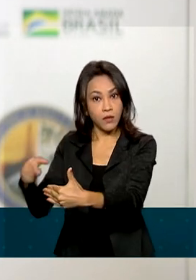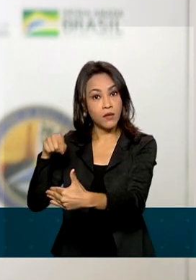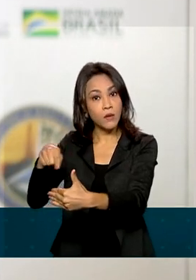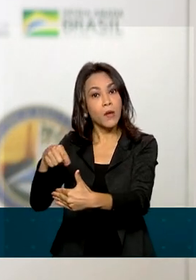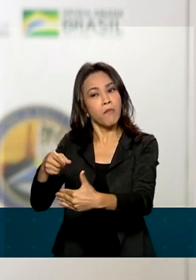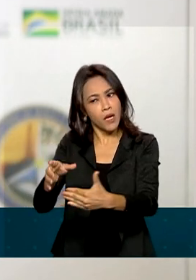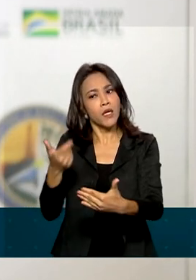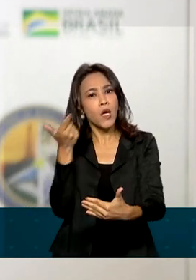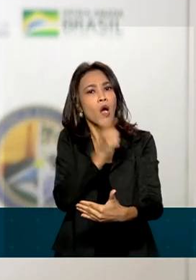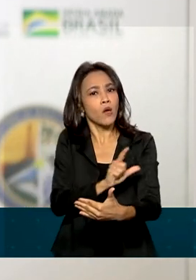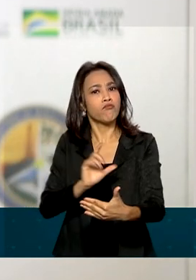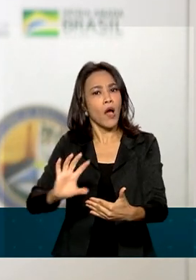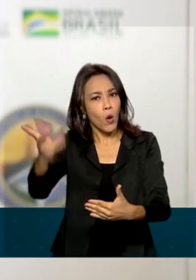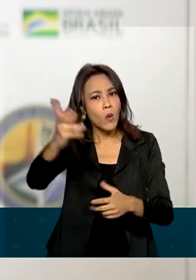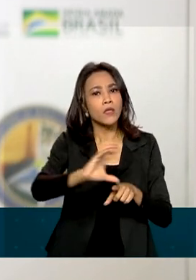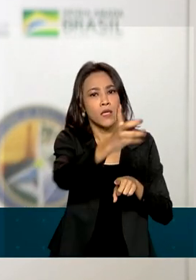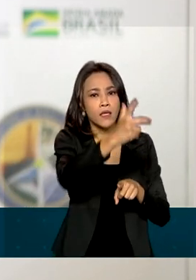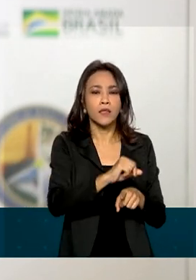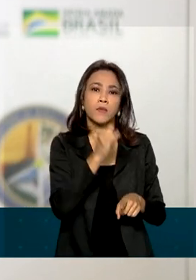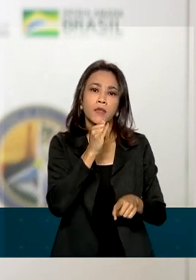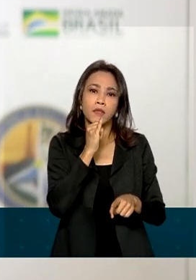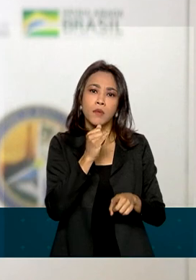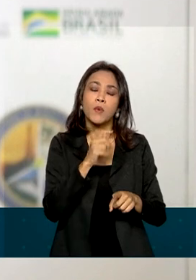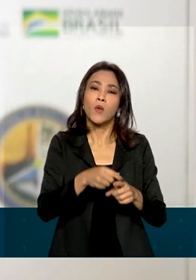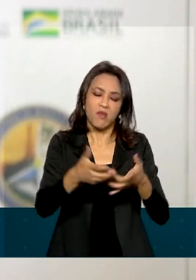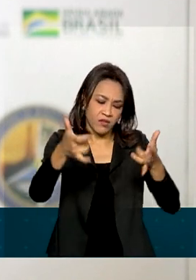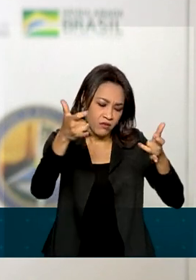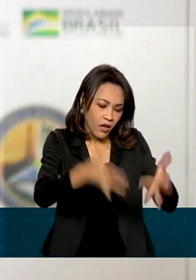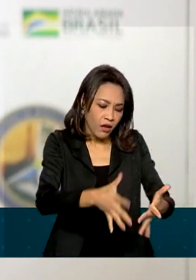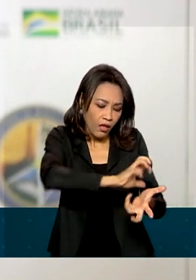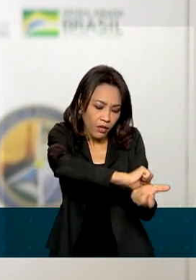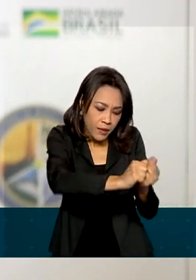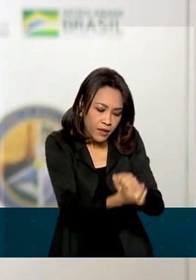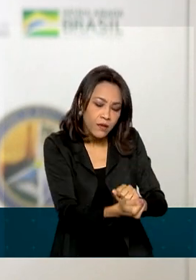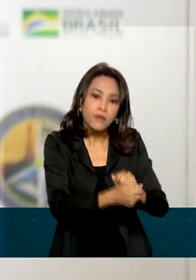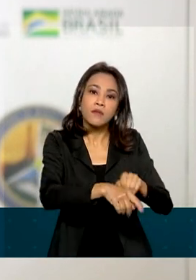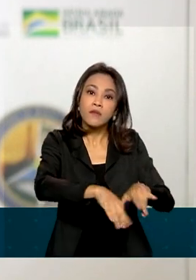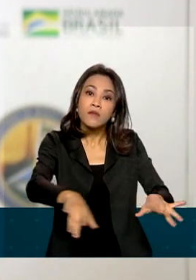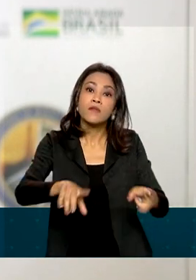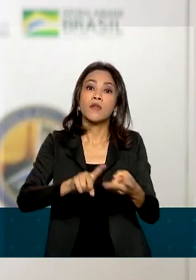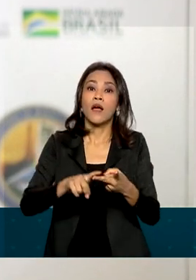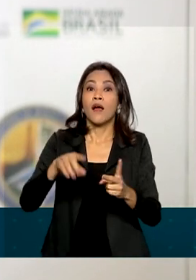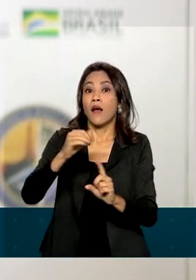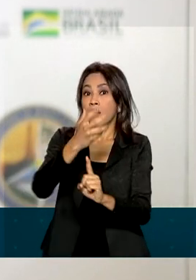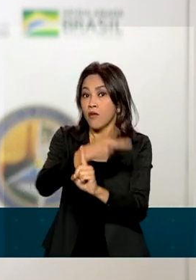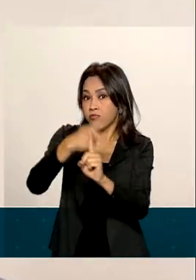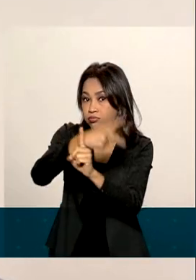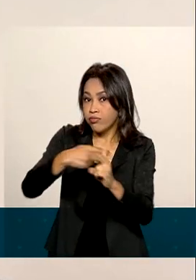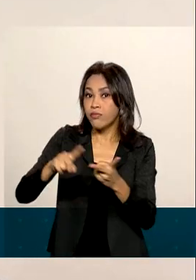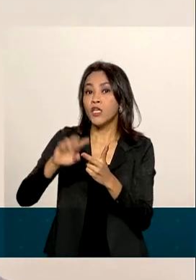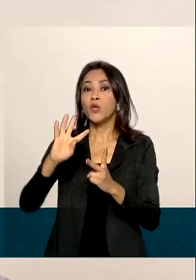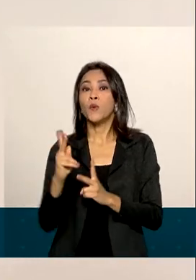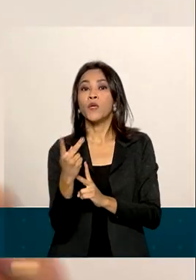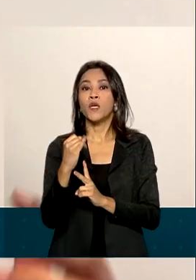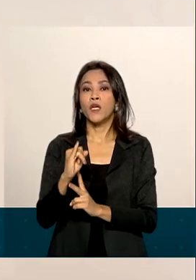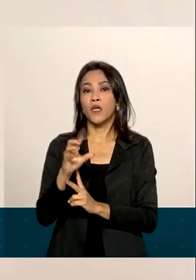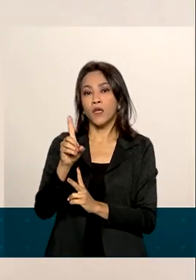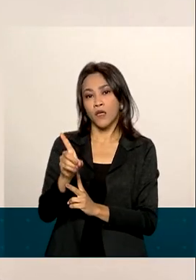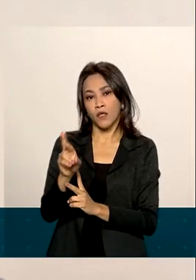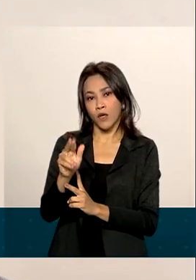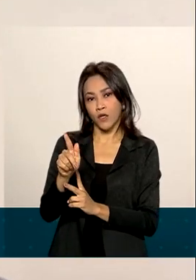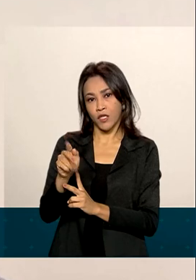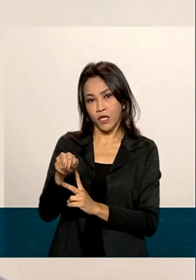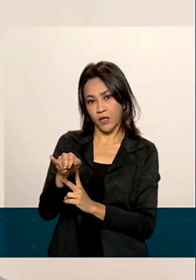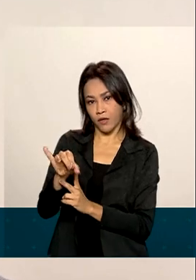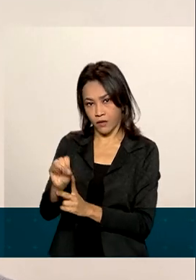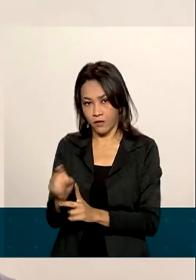viabilização, como os resíduos sólidos urbanos, a eólica offshore e o hidrogênio. Leonardo trabalha